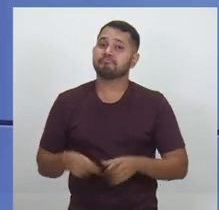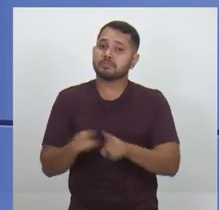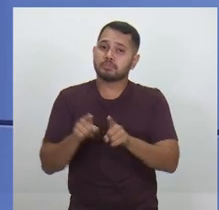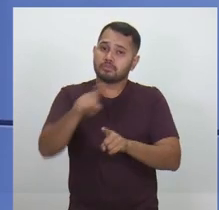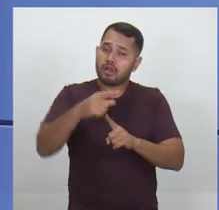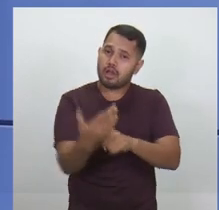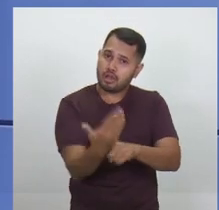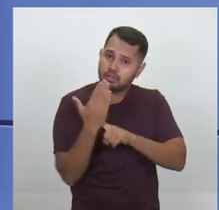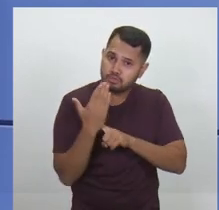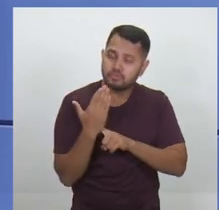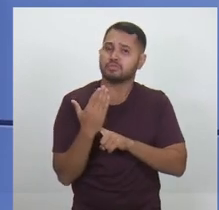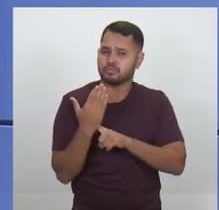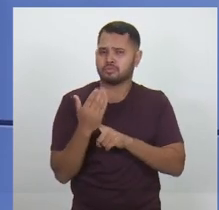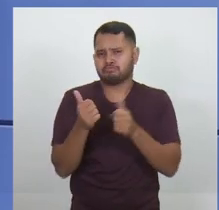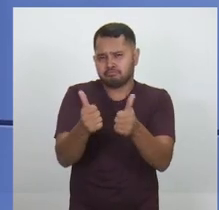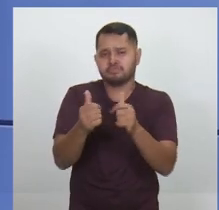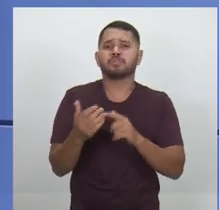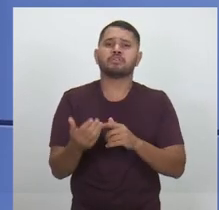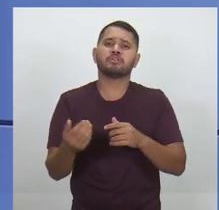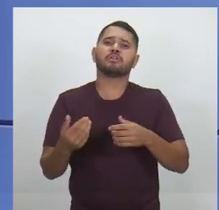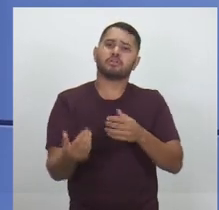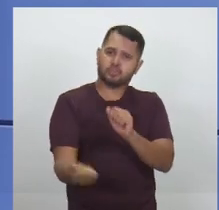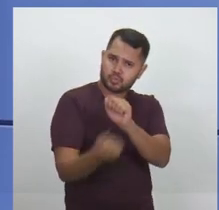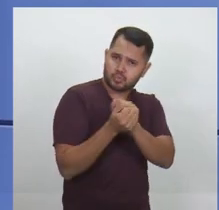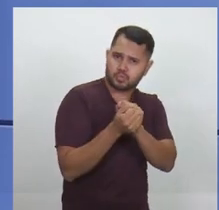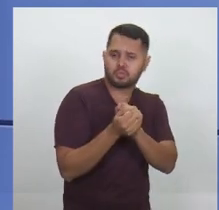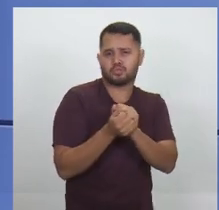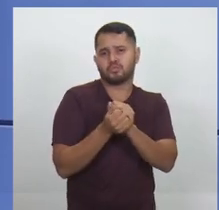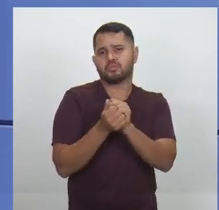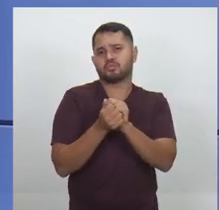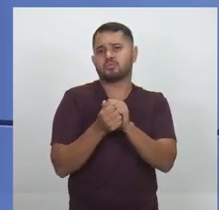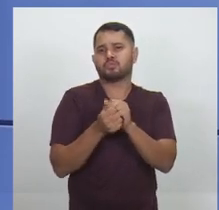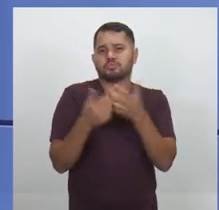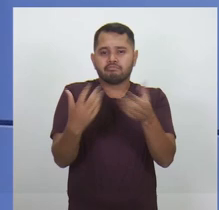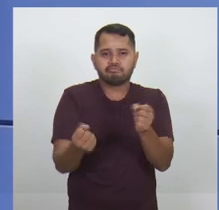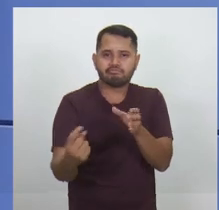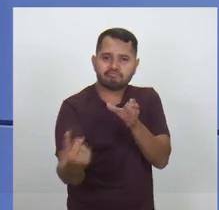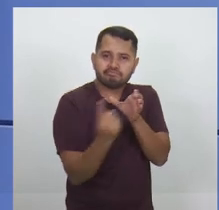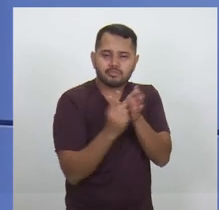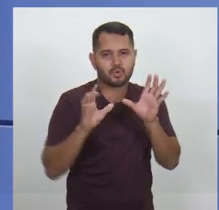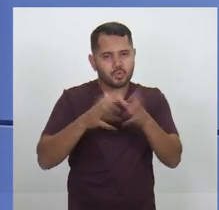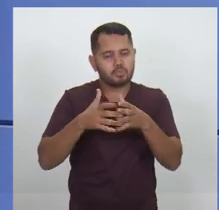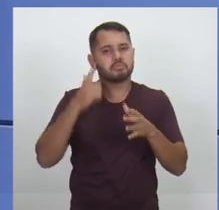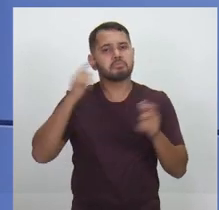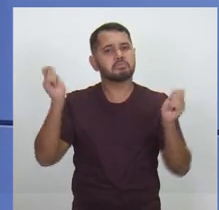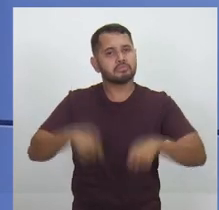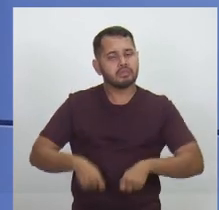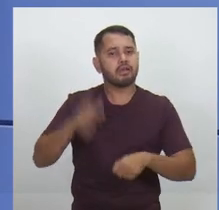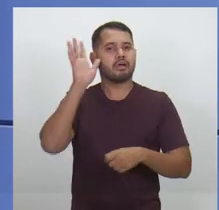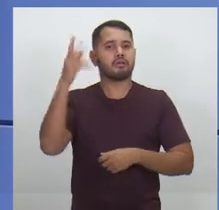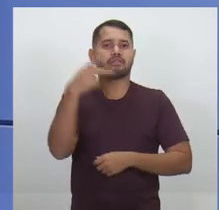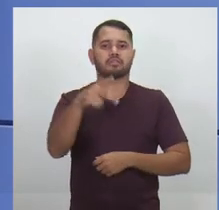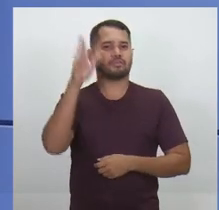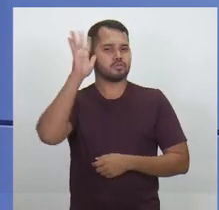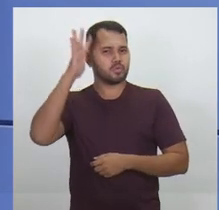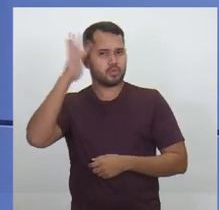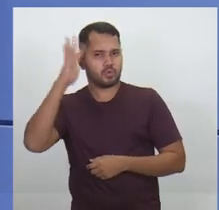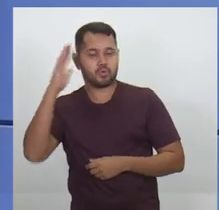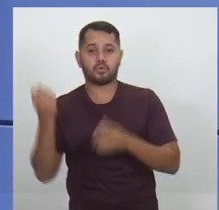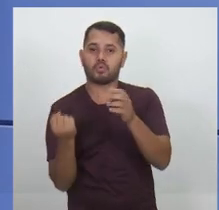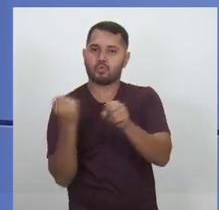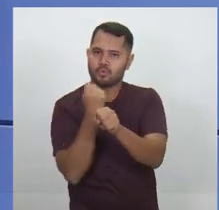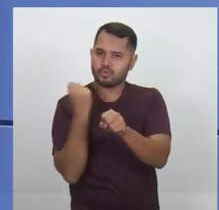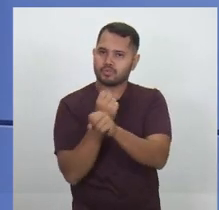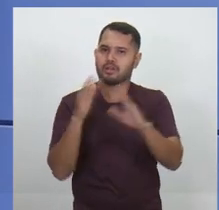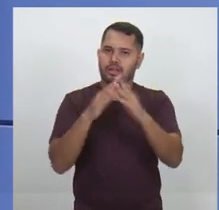nos ajude. concorra com a gente aqui, aliás, chegue junto com a gente para que a gente possa realizar o seu sonho. Construir a casa